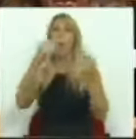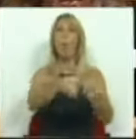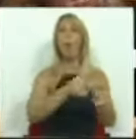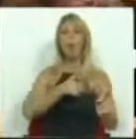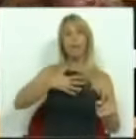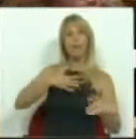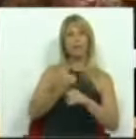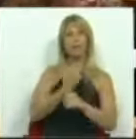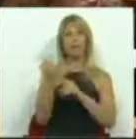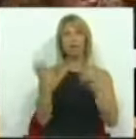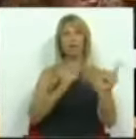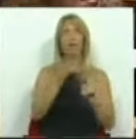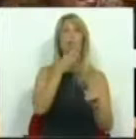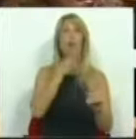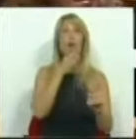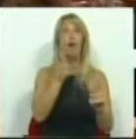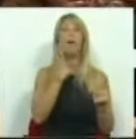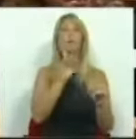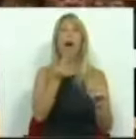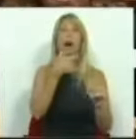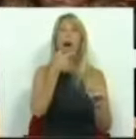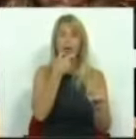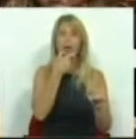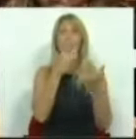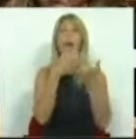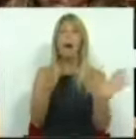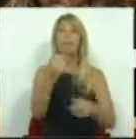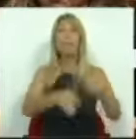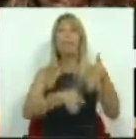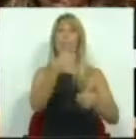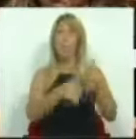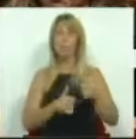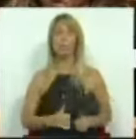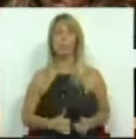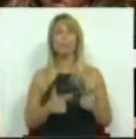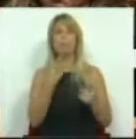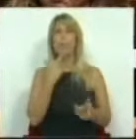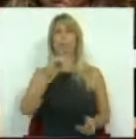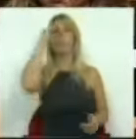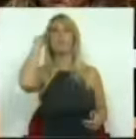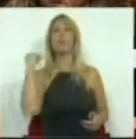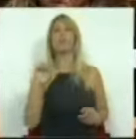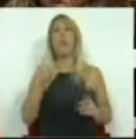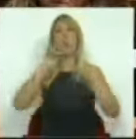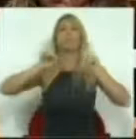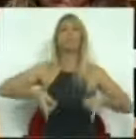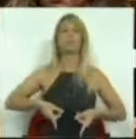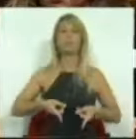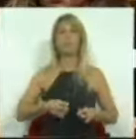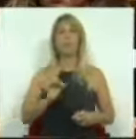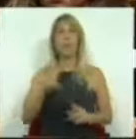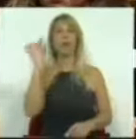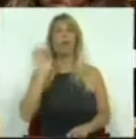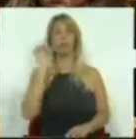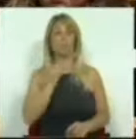ferroviário mediante o lançamento de procedimentos concursais. Não podemos esquecer ou ignorar o peso que as